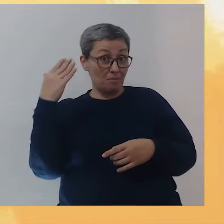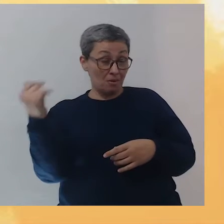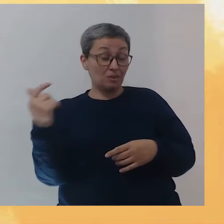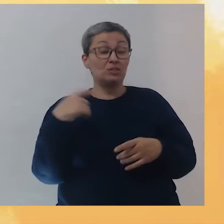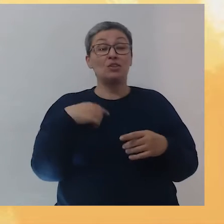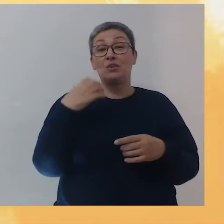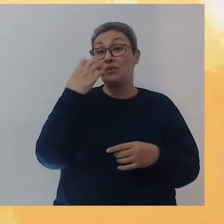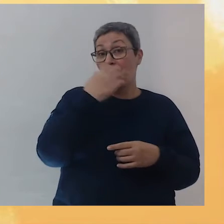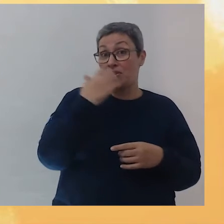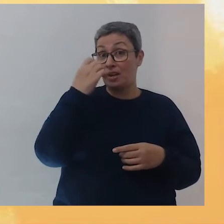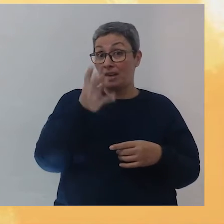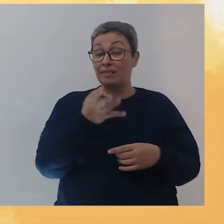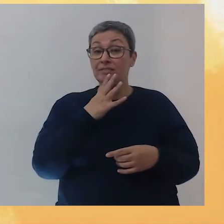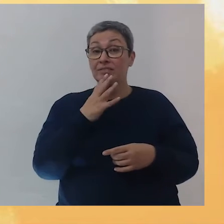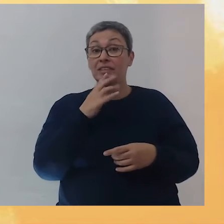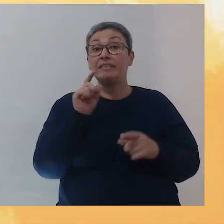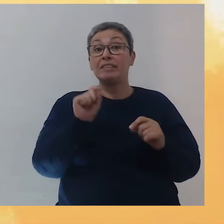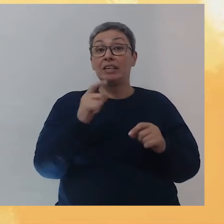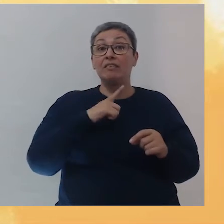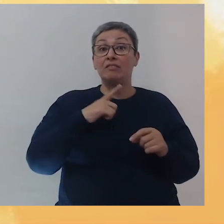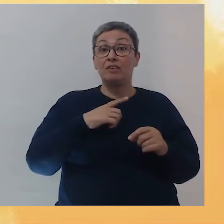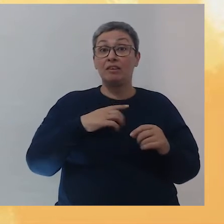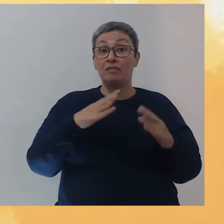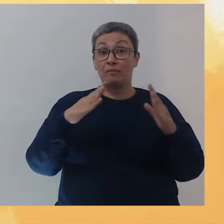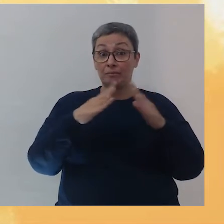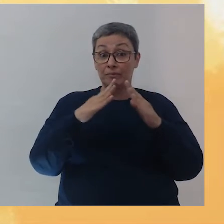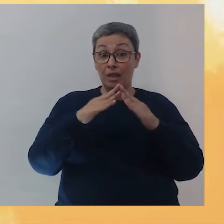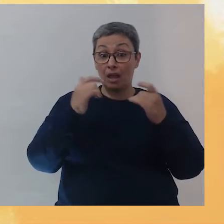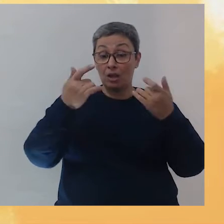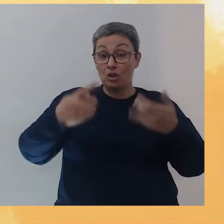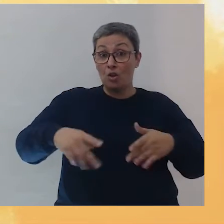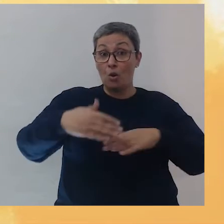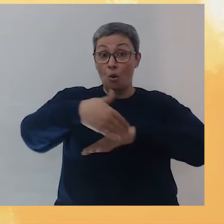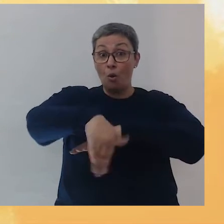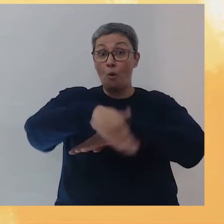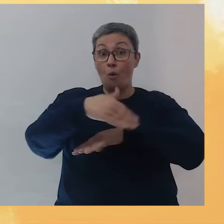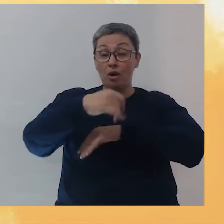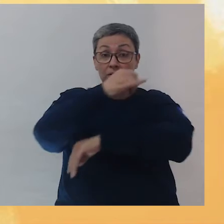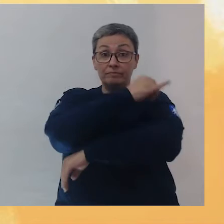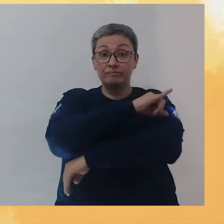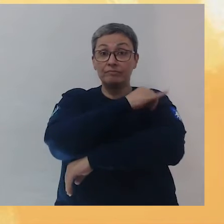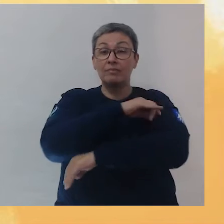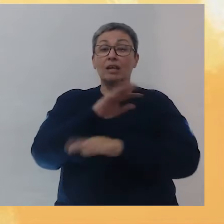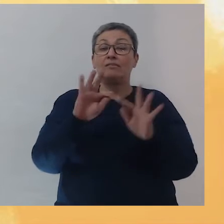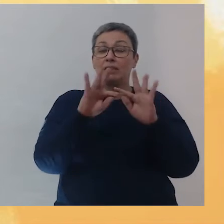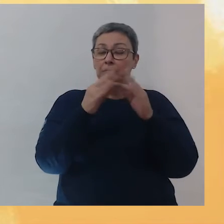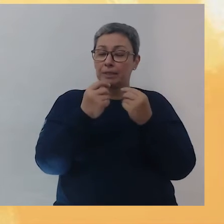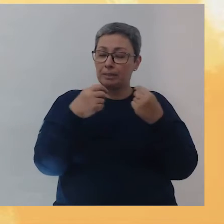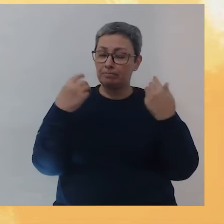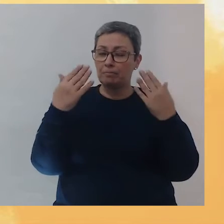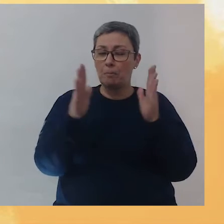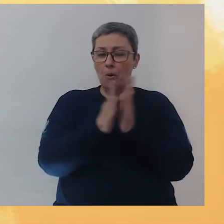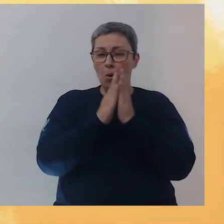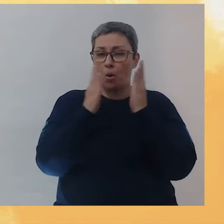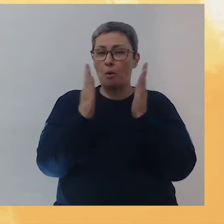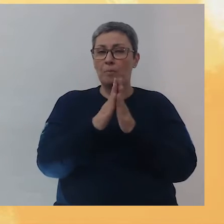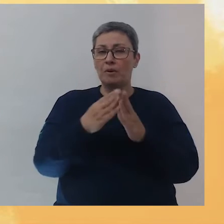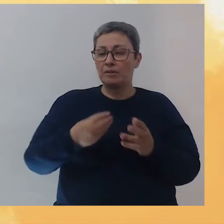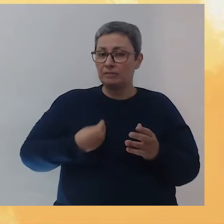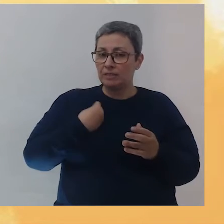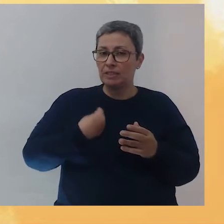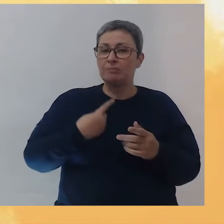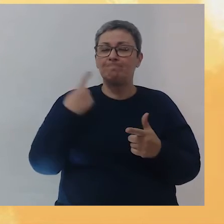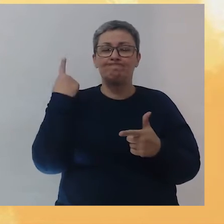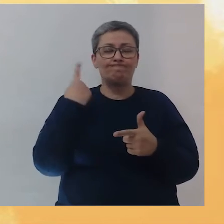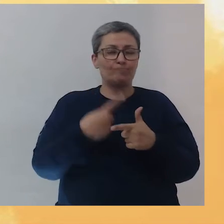aí, cantor, que conhecemos, ele chegou a viver as ruas no Rio de Janeiro. Ele nasceu em uma família bem humilde e conviveu em uma família